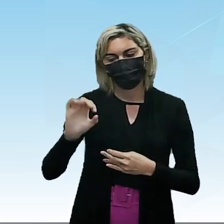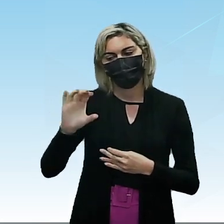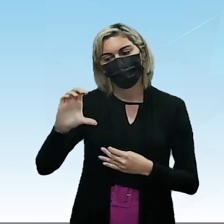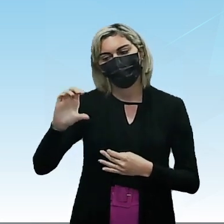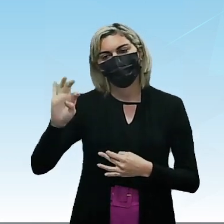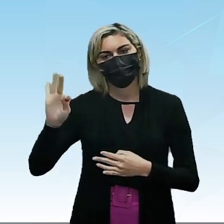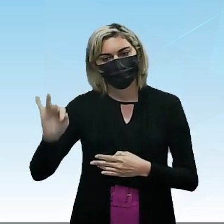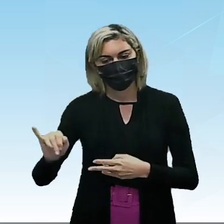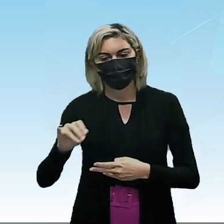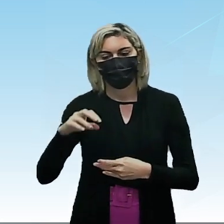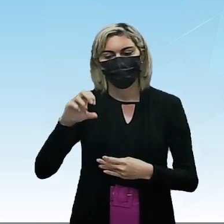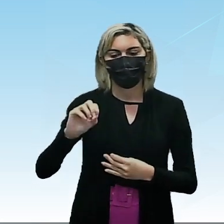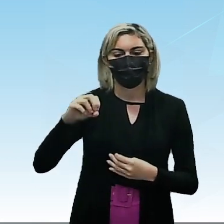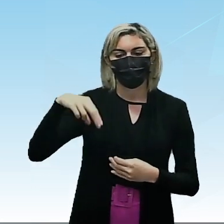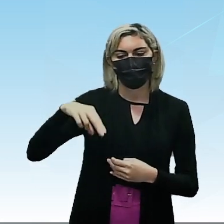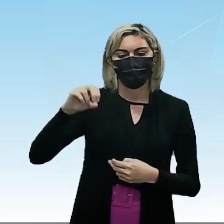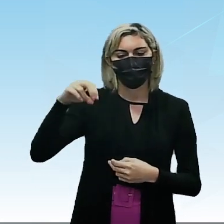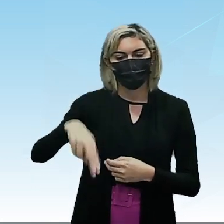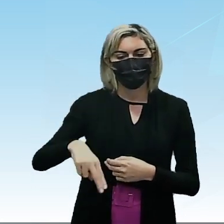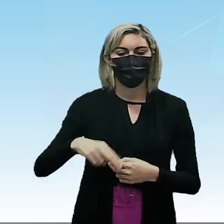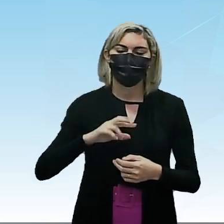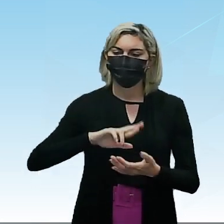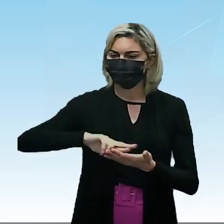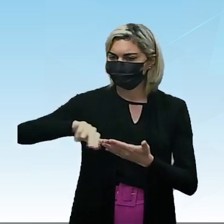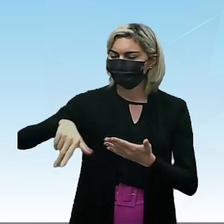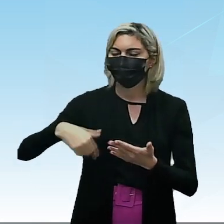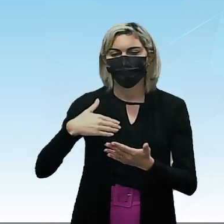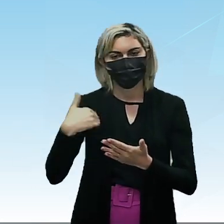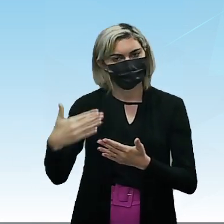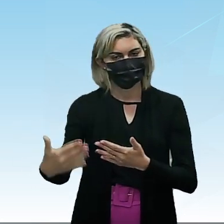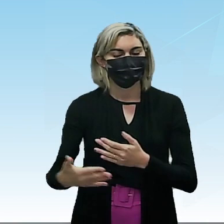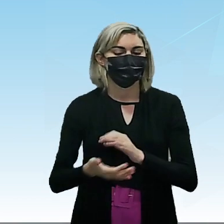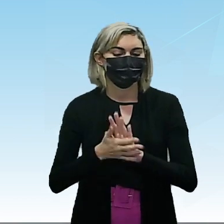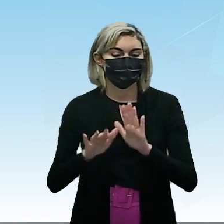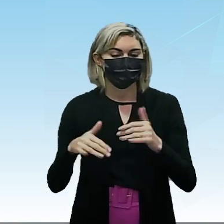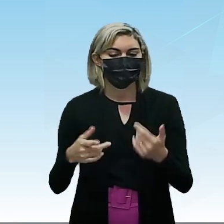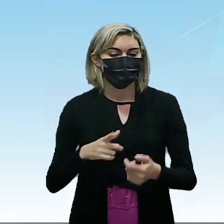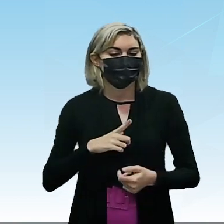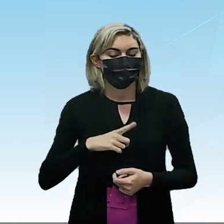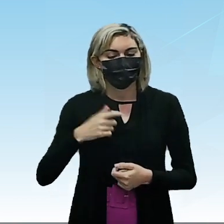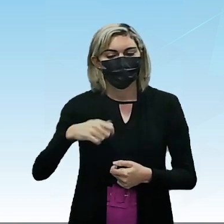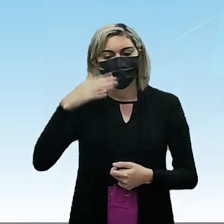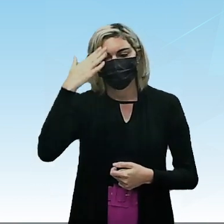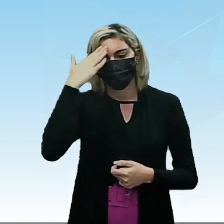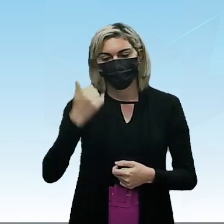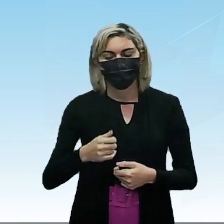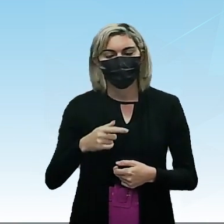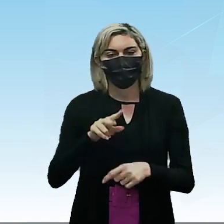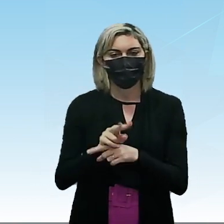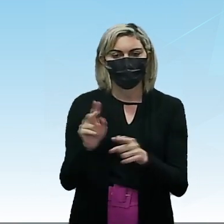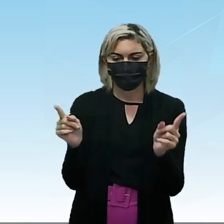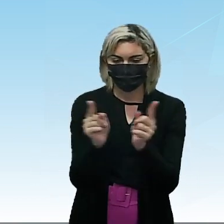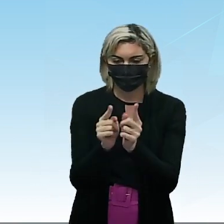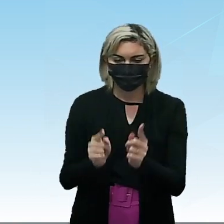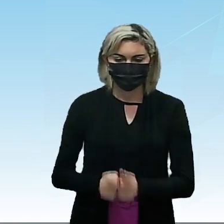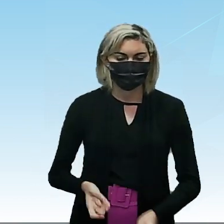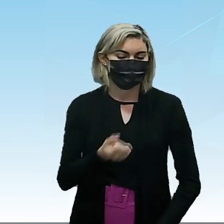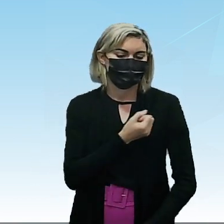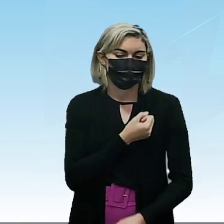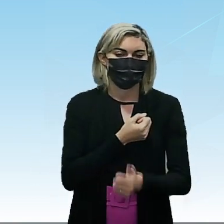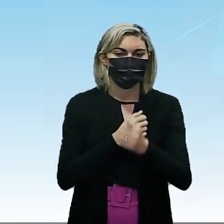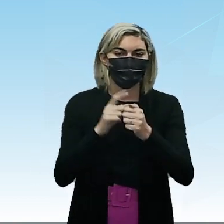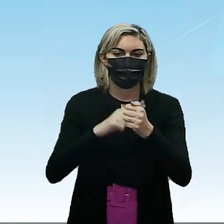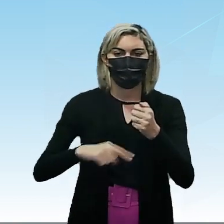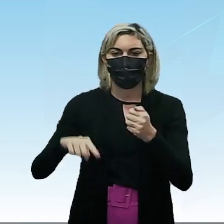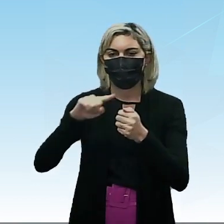Nove Non E assim sucessivamente Então você precisa saber Os prefixos Que é o número de átomos de carbono